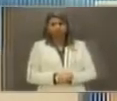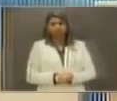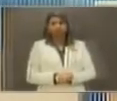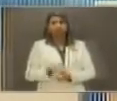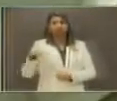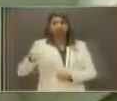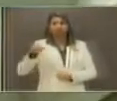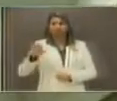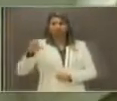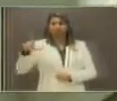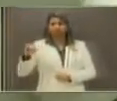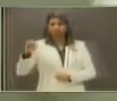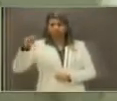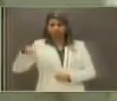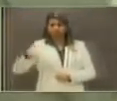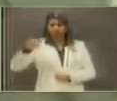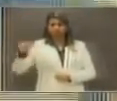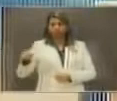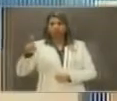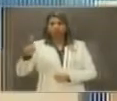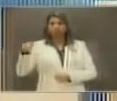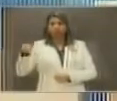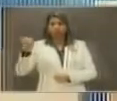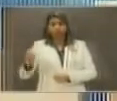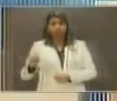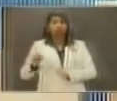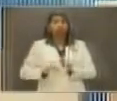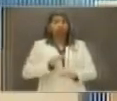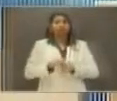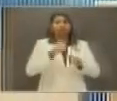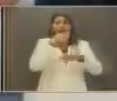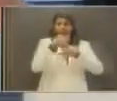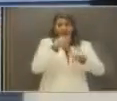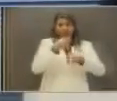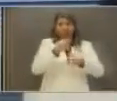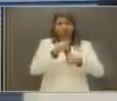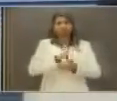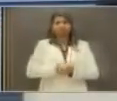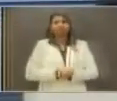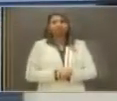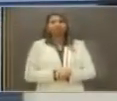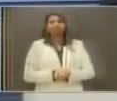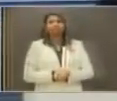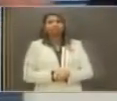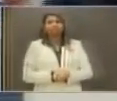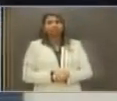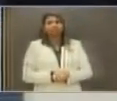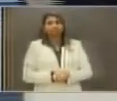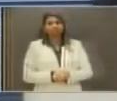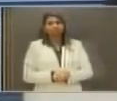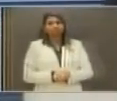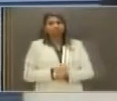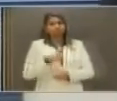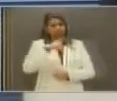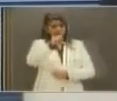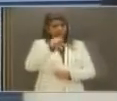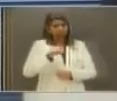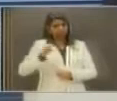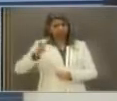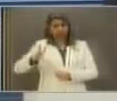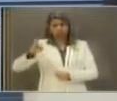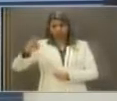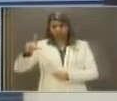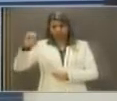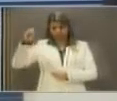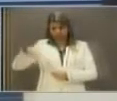Nelson Júnior, escolha, por favor, quem fará o comentário. Bom, eu vou, eu vou, escolho o Wilson Santiago para fazer